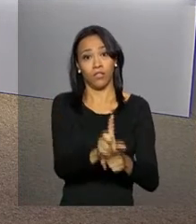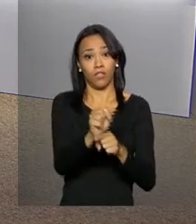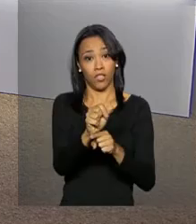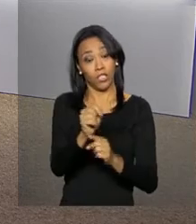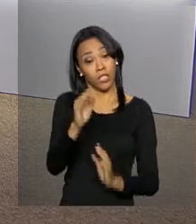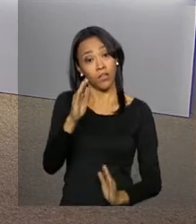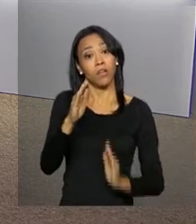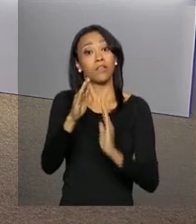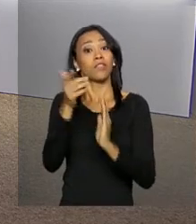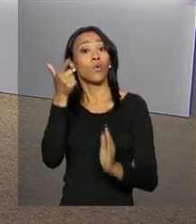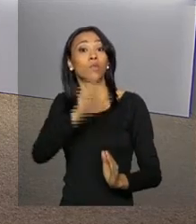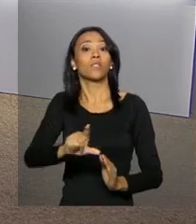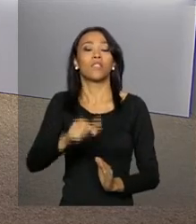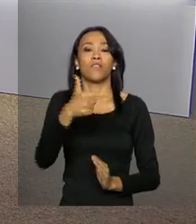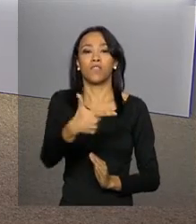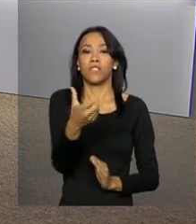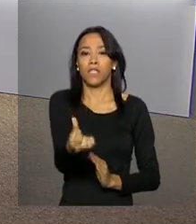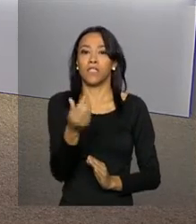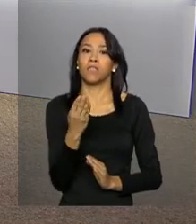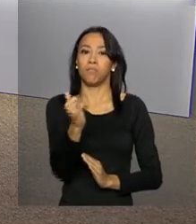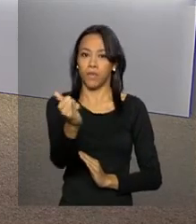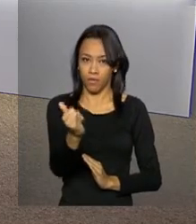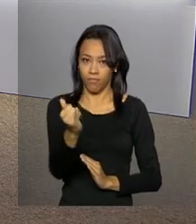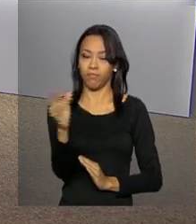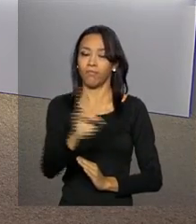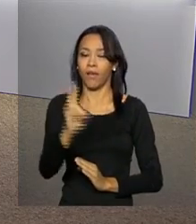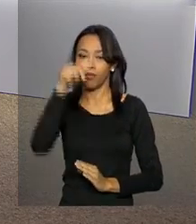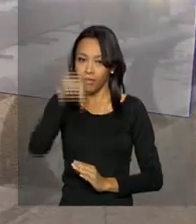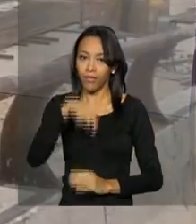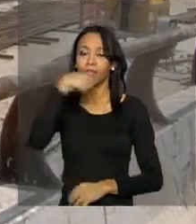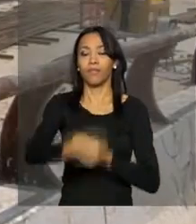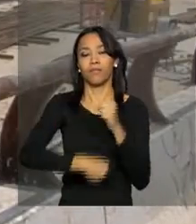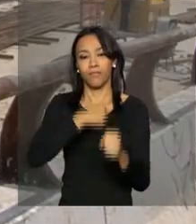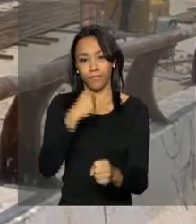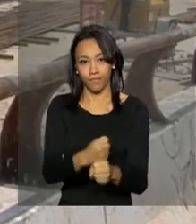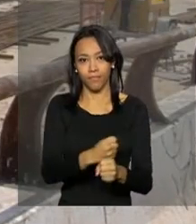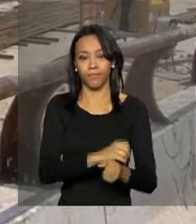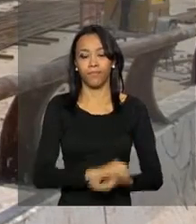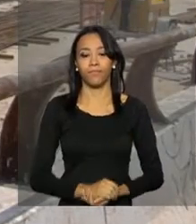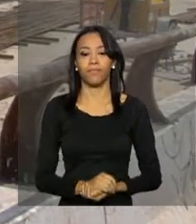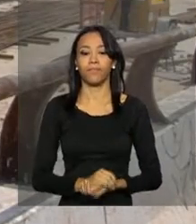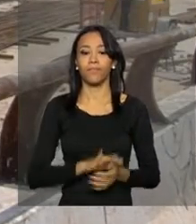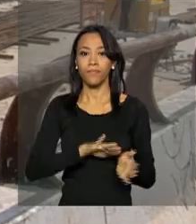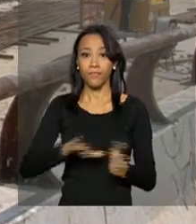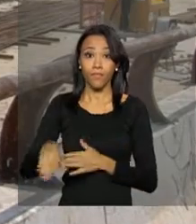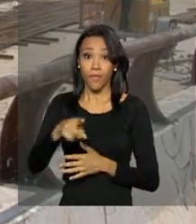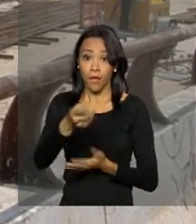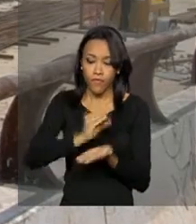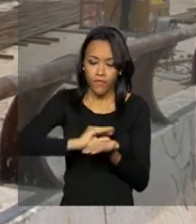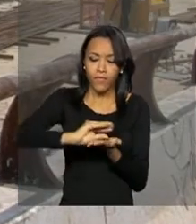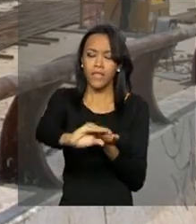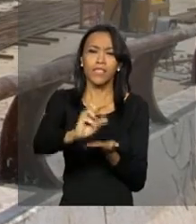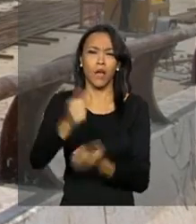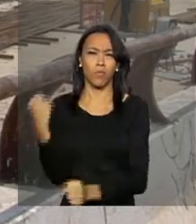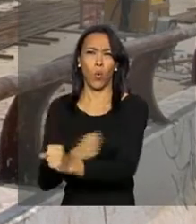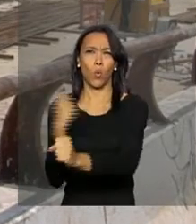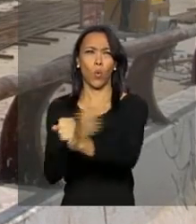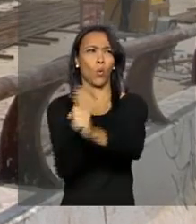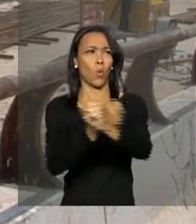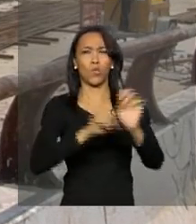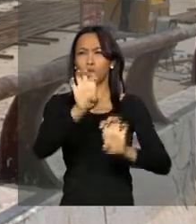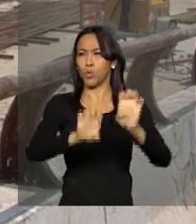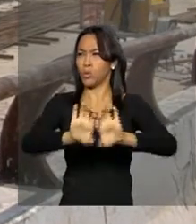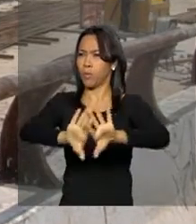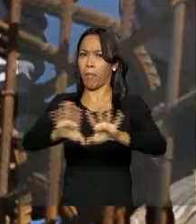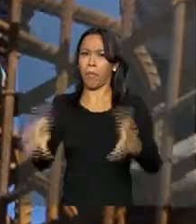a 26 bilhões de reais neste ano. Para financiar desde grandes obras em infraestrutura até um